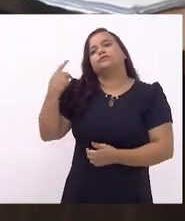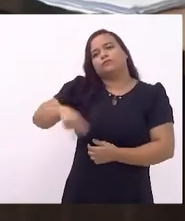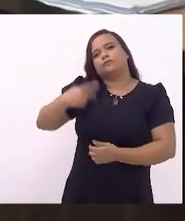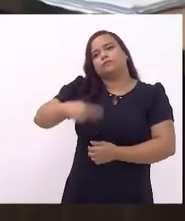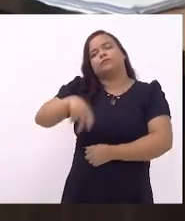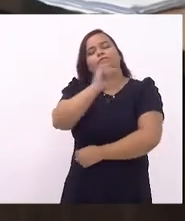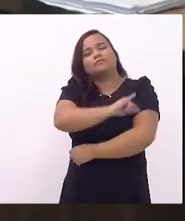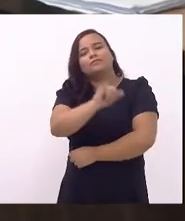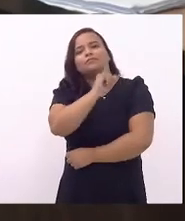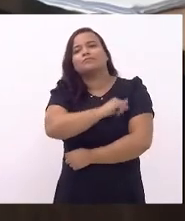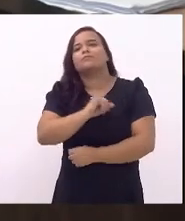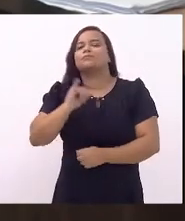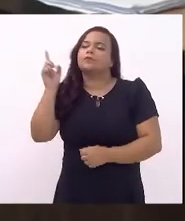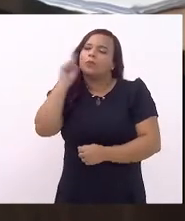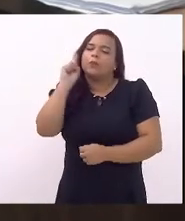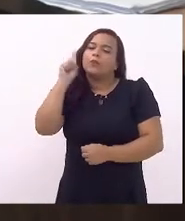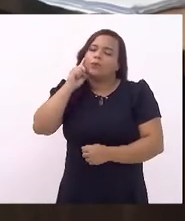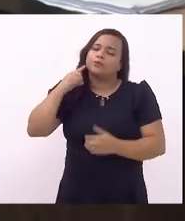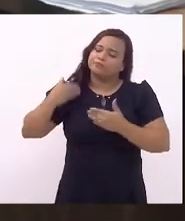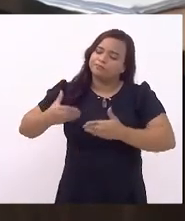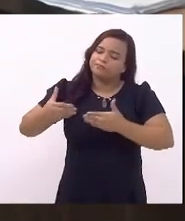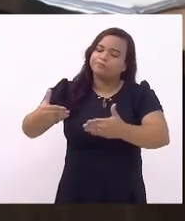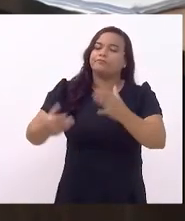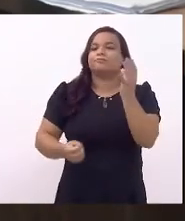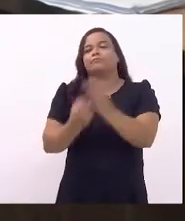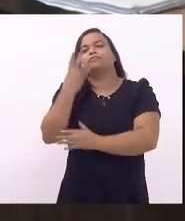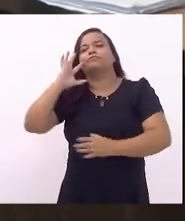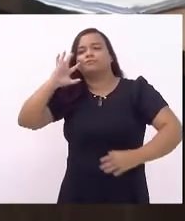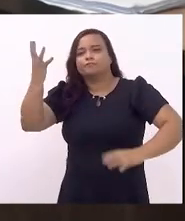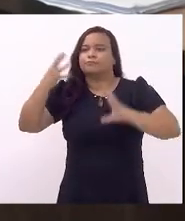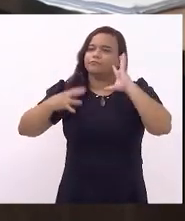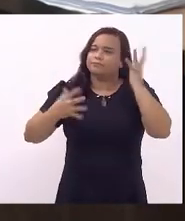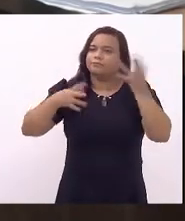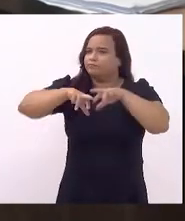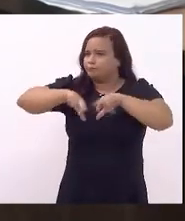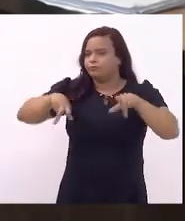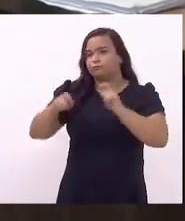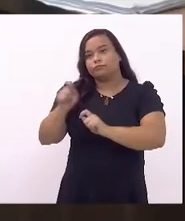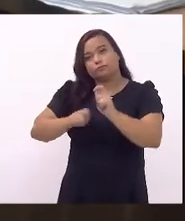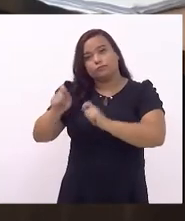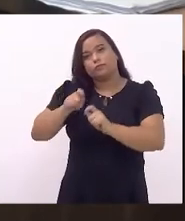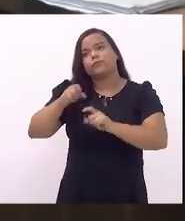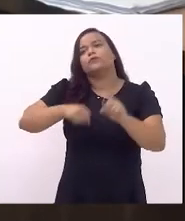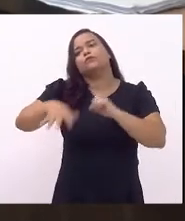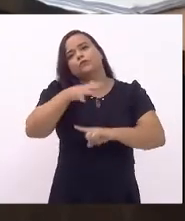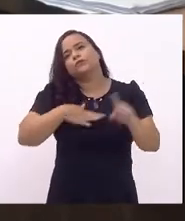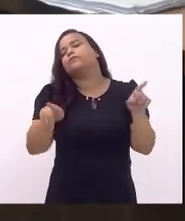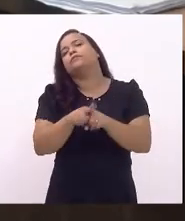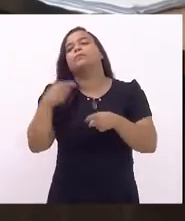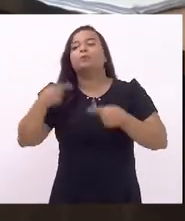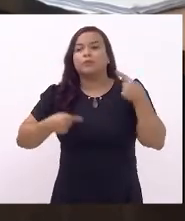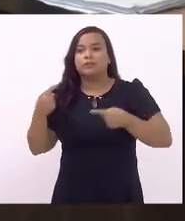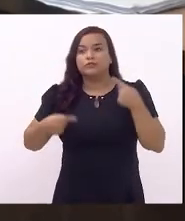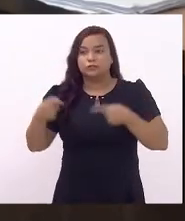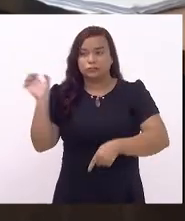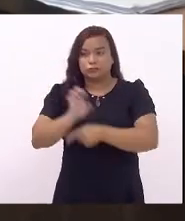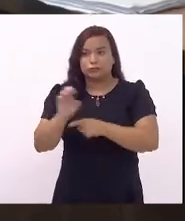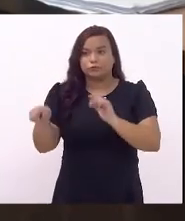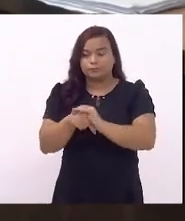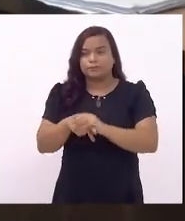levanta diariamente e constrói soluções econômicas, sociais e políticas para o nosso Estado.